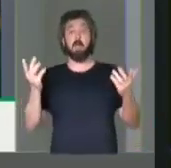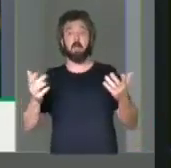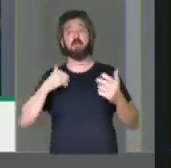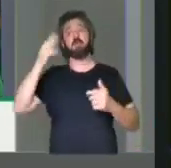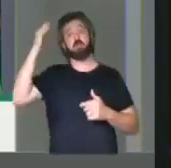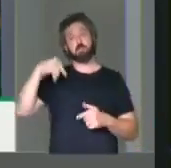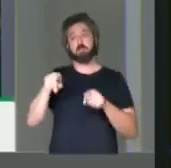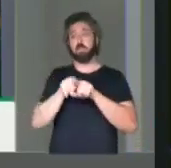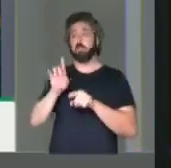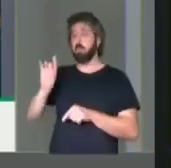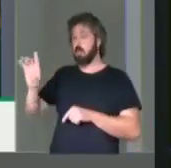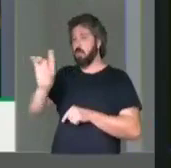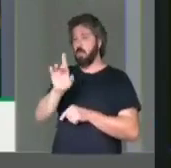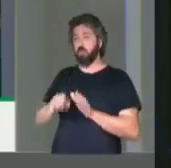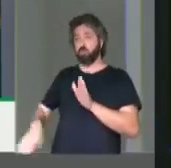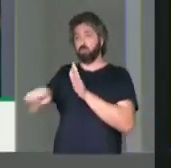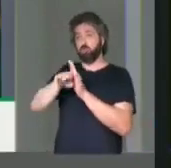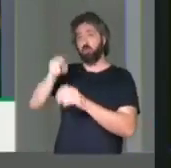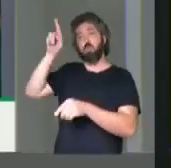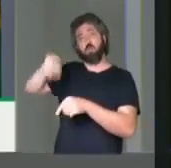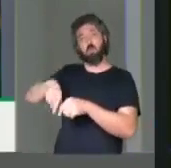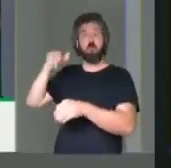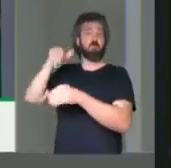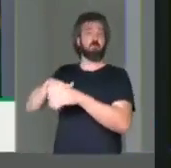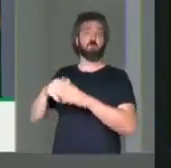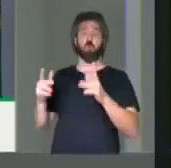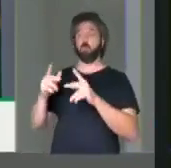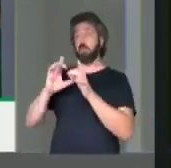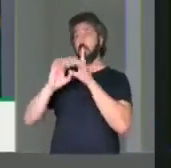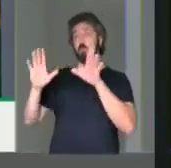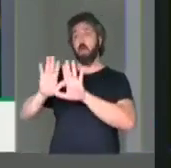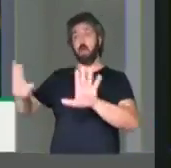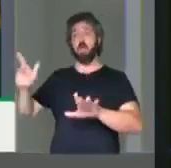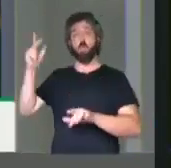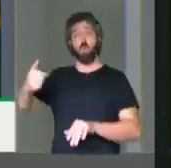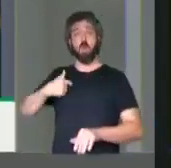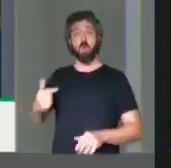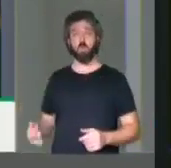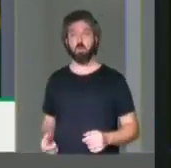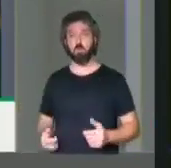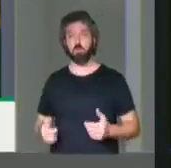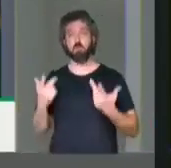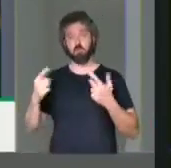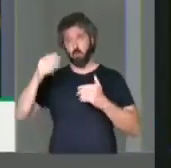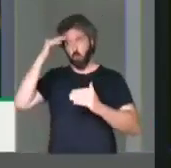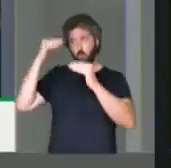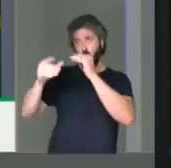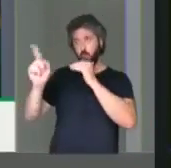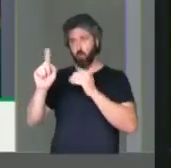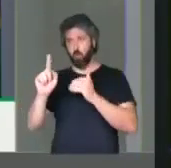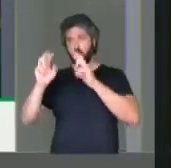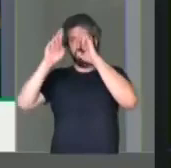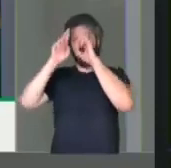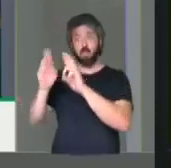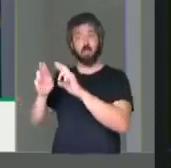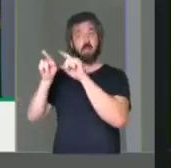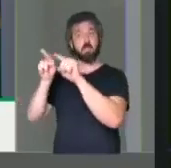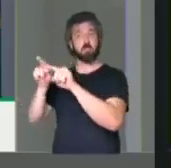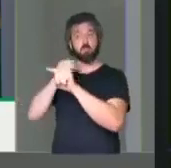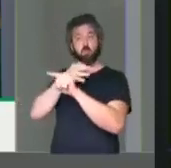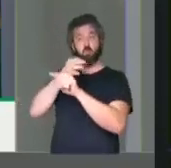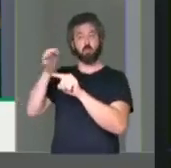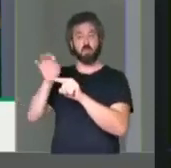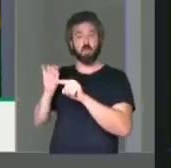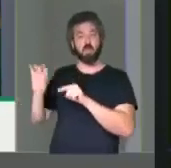eu sei que também cada um dos senhores chegou aqui pelo voto, democraticamente assim como eu. Então, apesar das discordâncias, respeito o